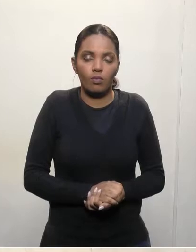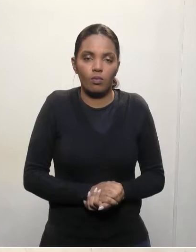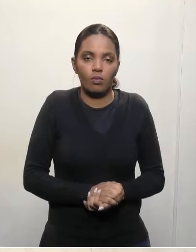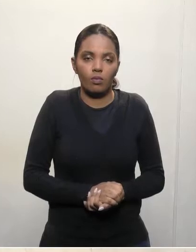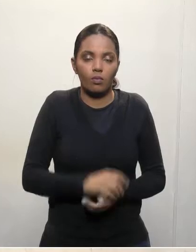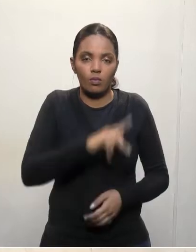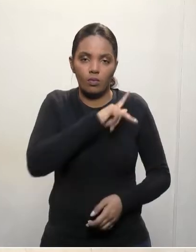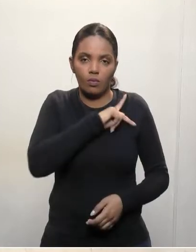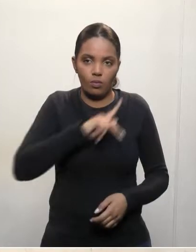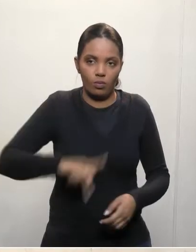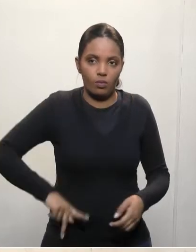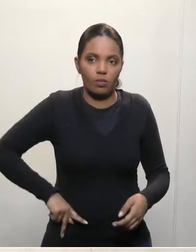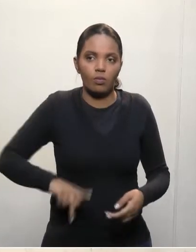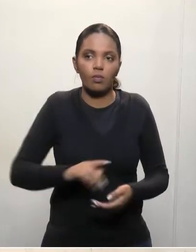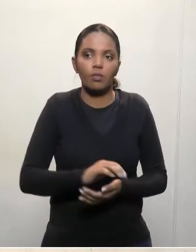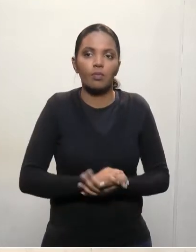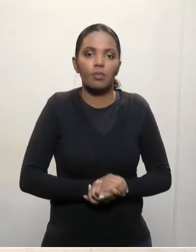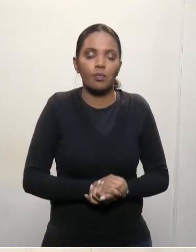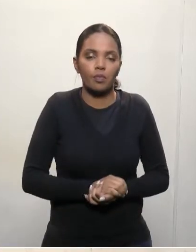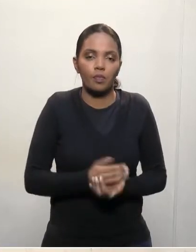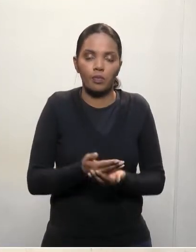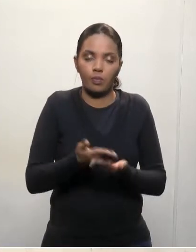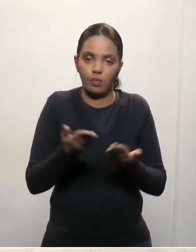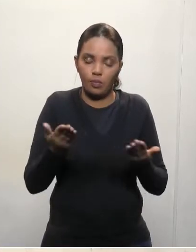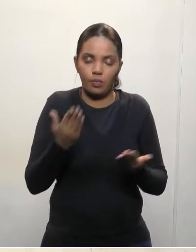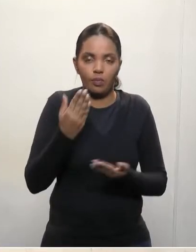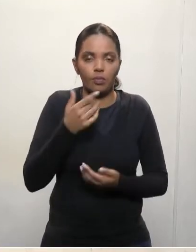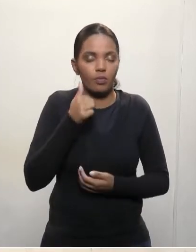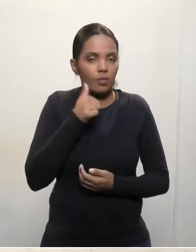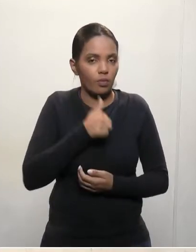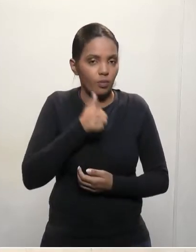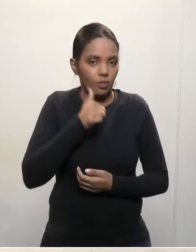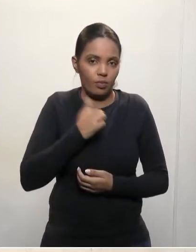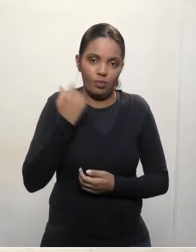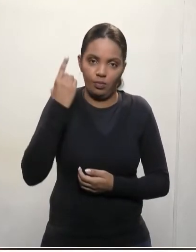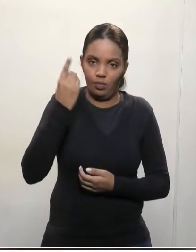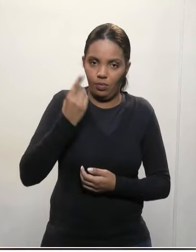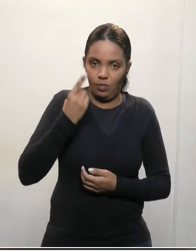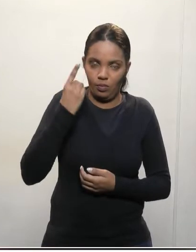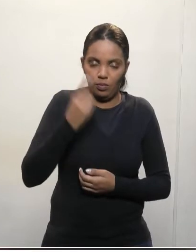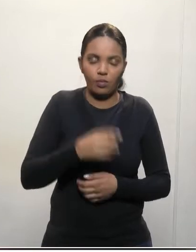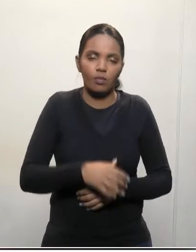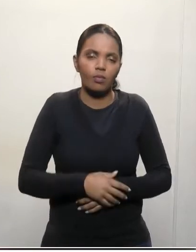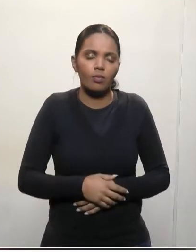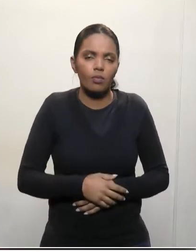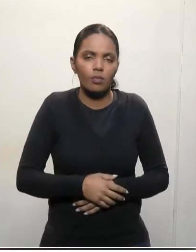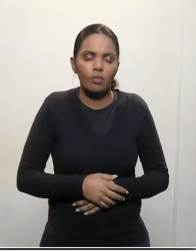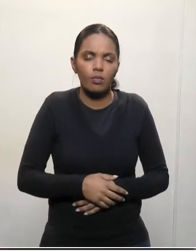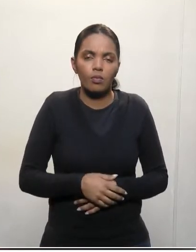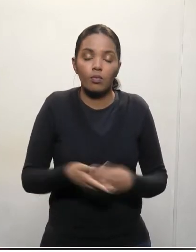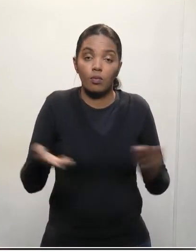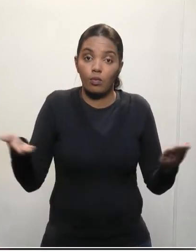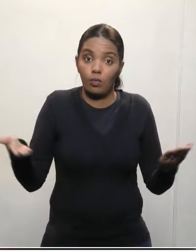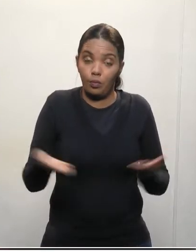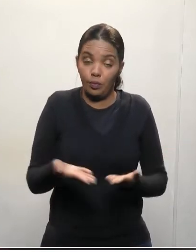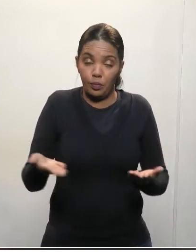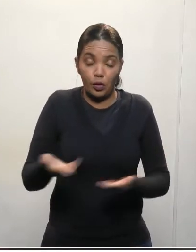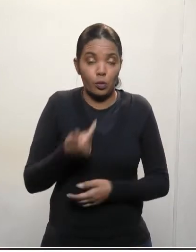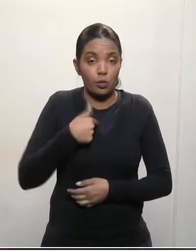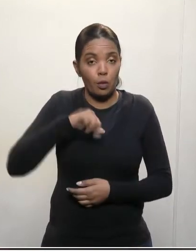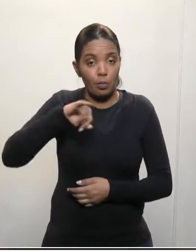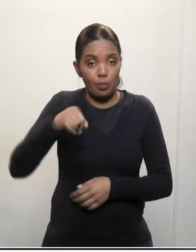Senhor presidente, senhoras deputadas, senhor presidente, uso desse espaço